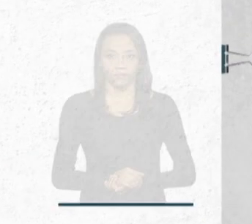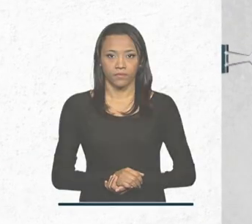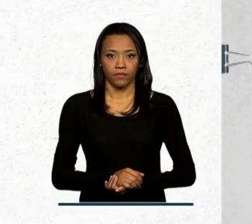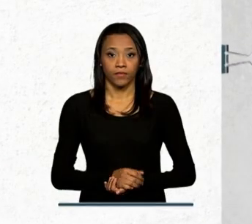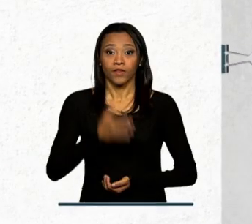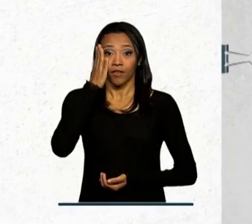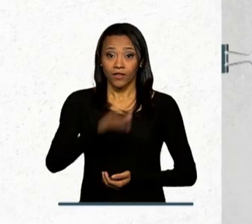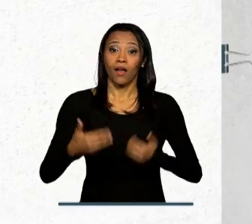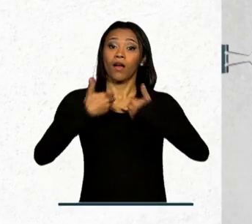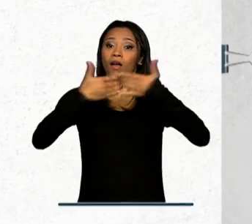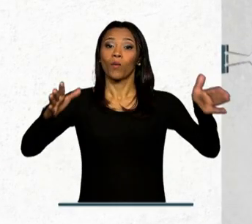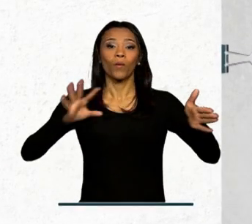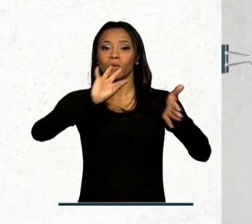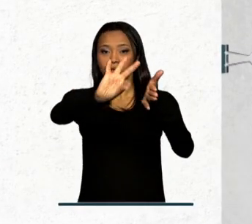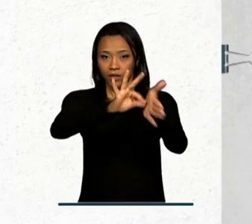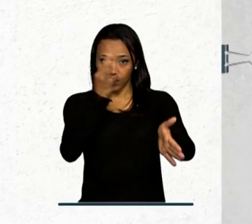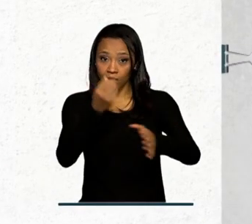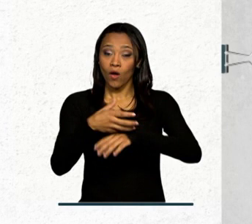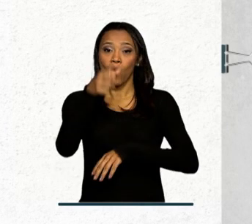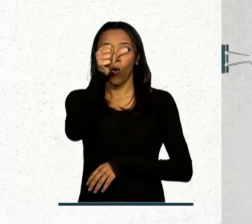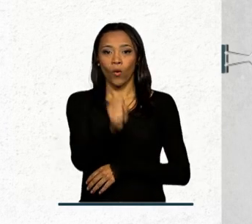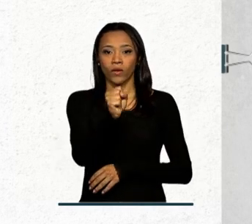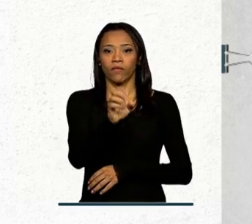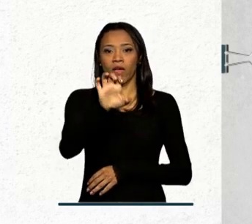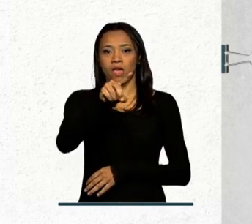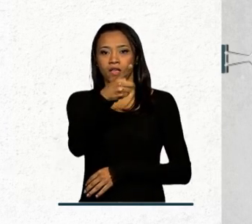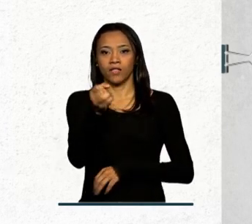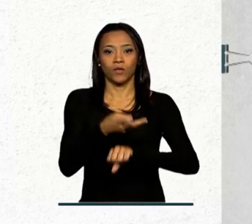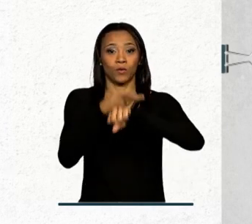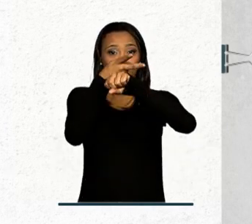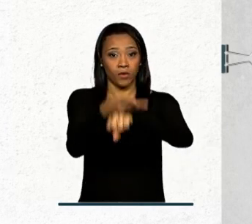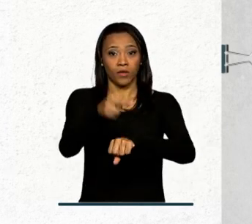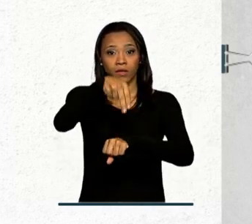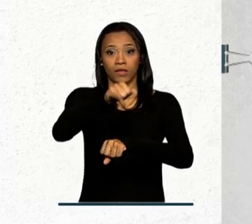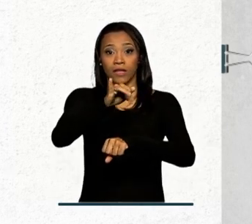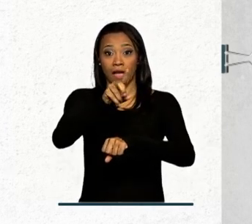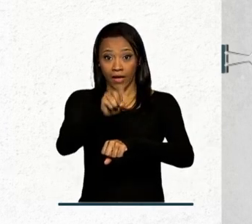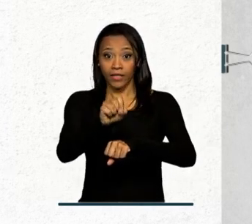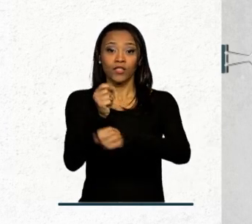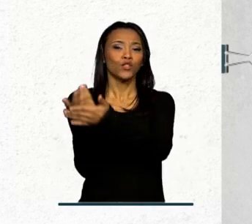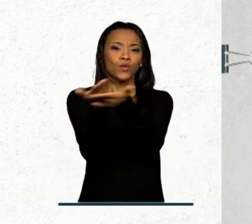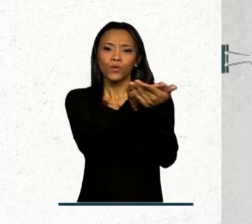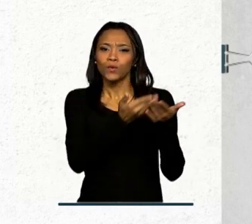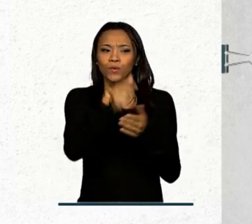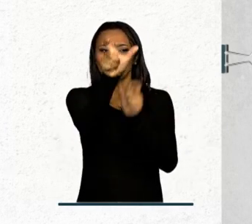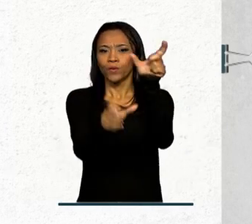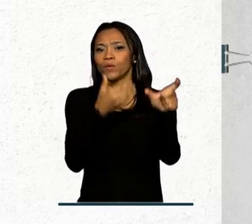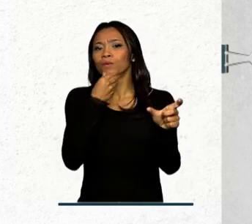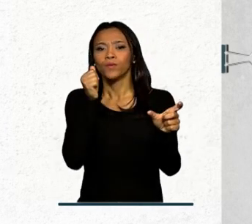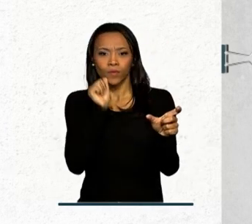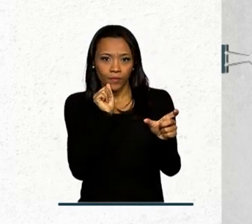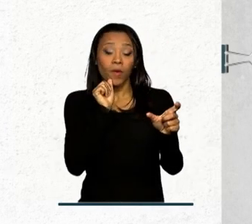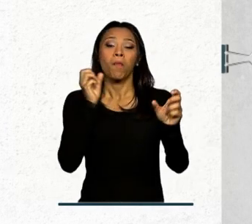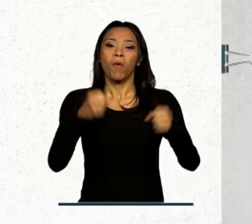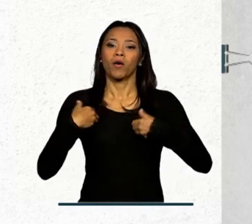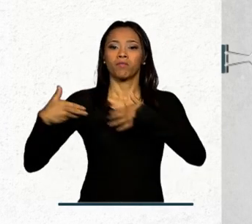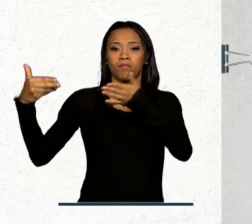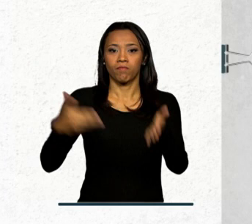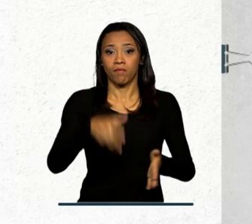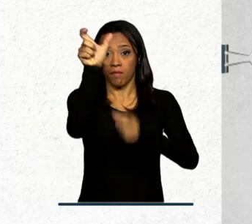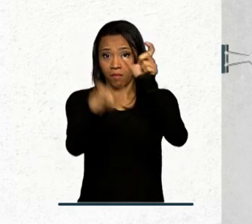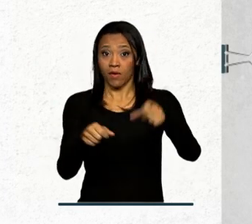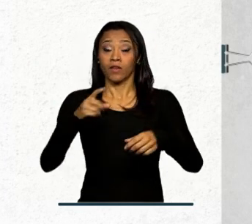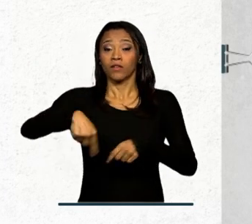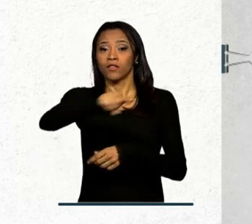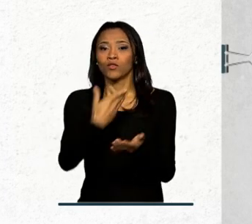Estão abertas as inscrições para a oitava edição do prêmio Naíde Teodósio de Estudos de Gênero. Podem participar estudantes de